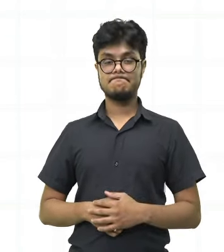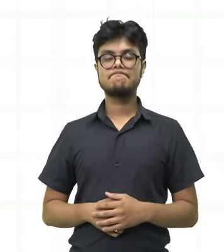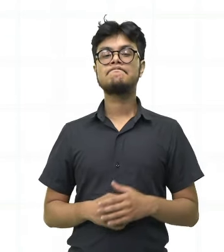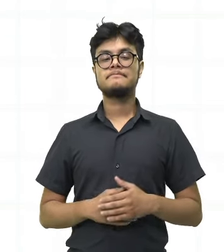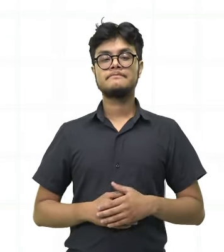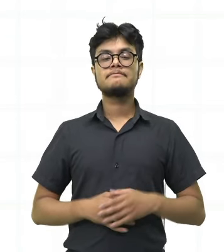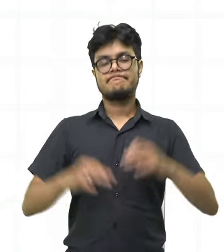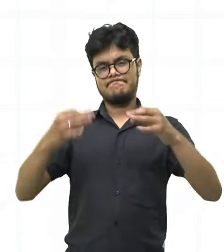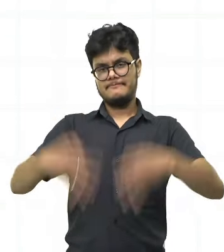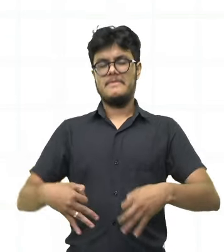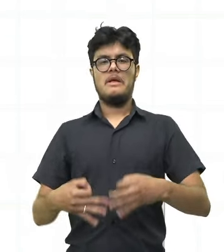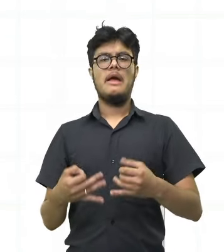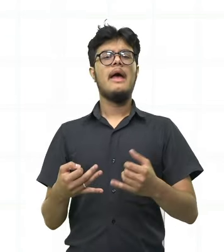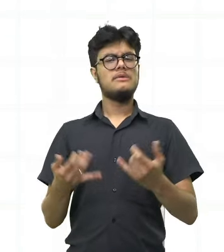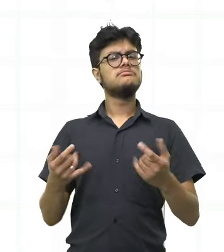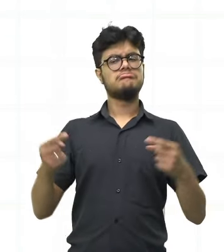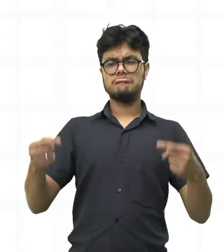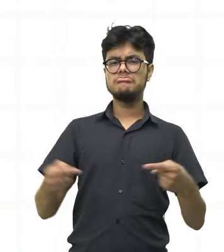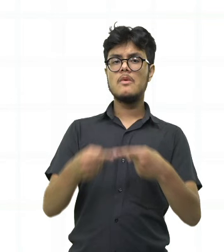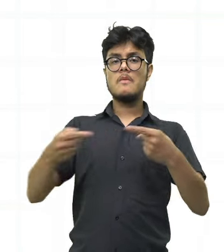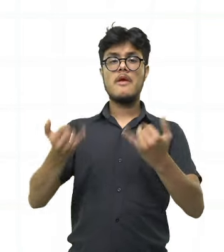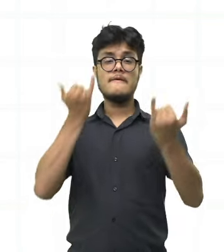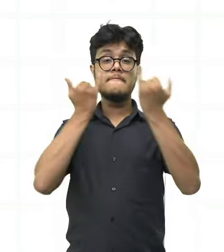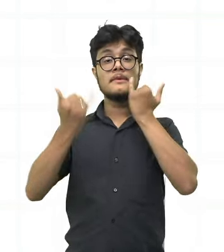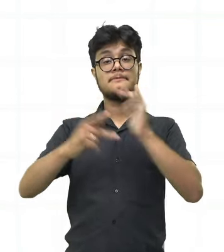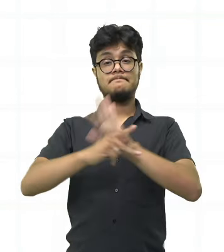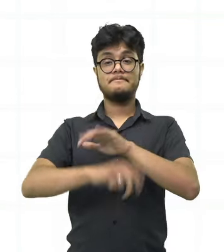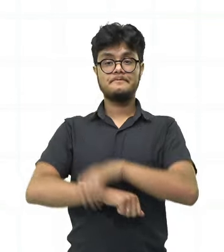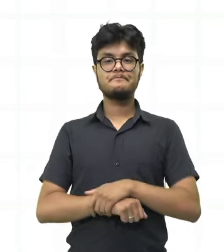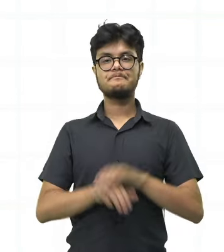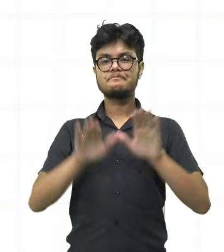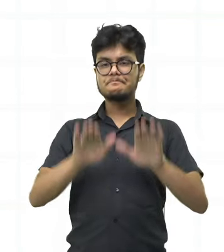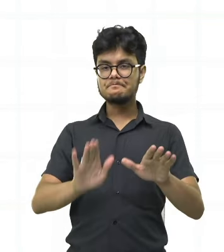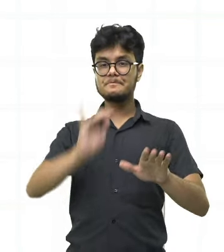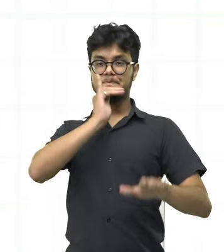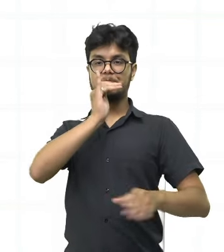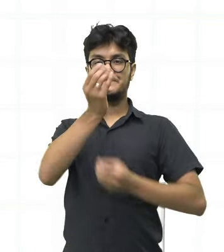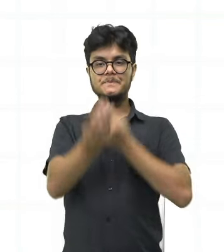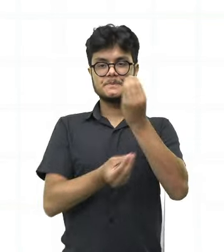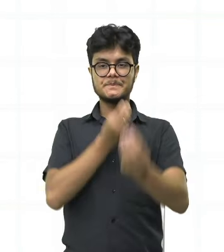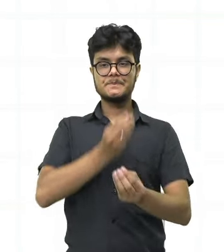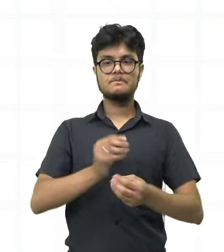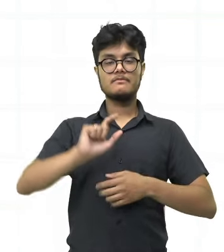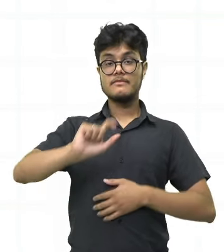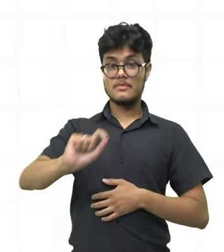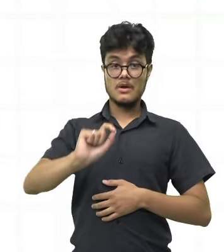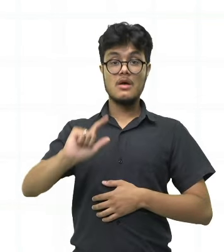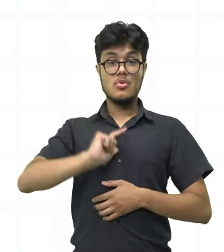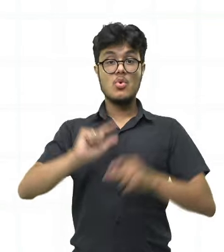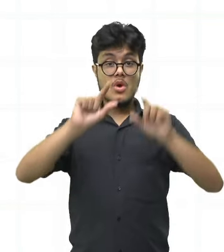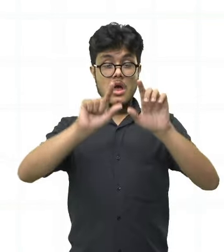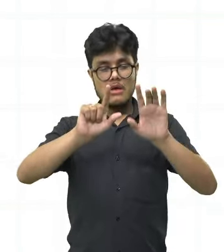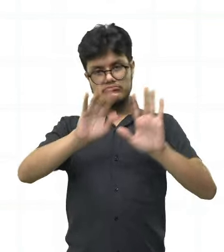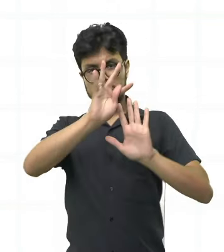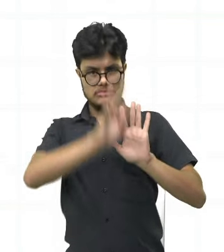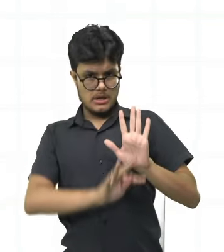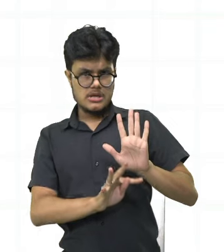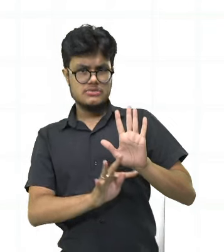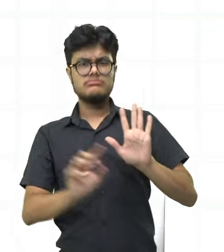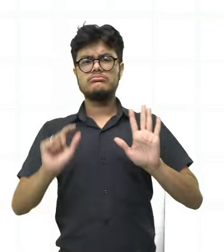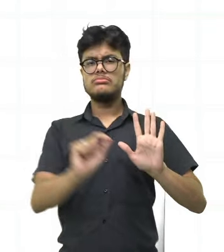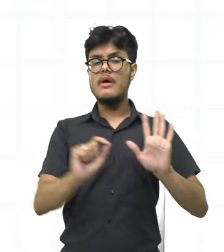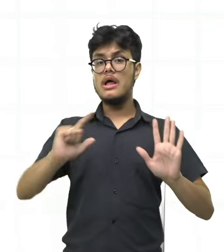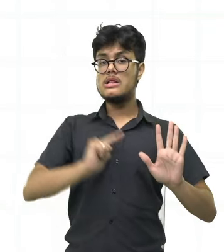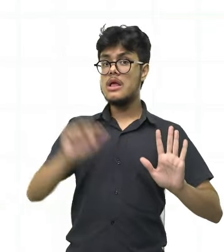Então, deu certinho, né? A nossa informação. Então, vejam aí que o nosso poema aí